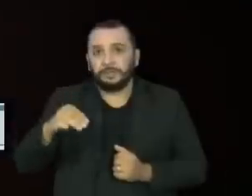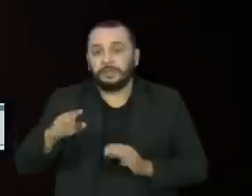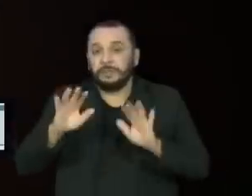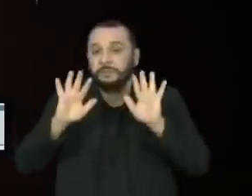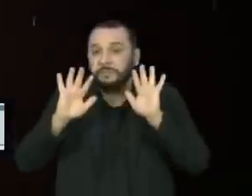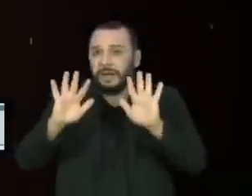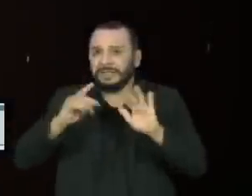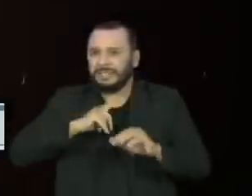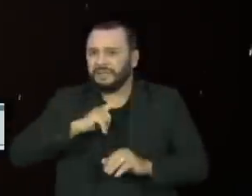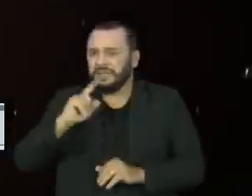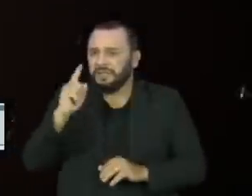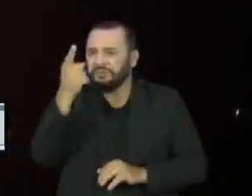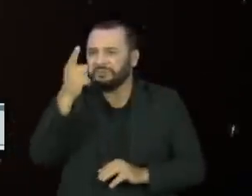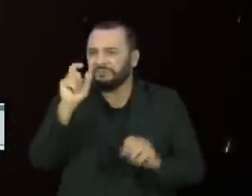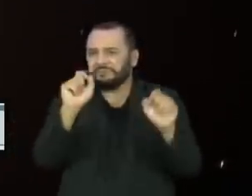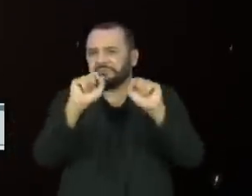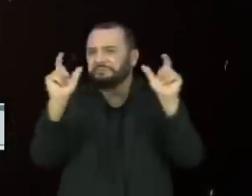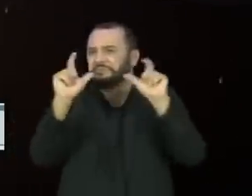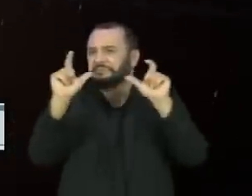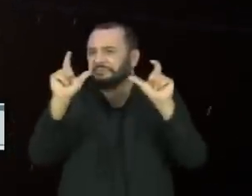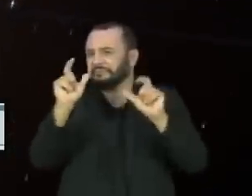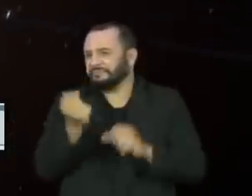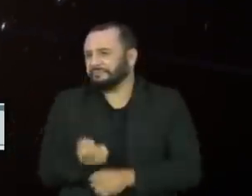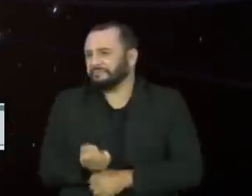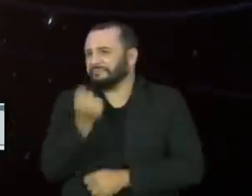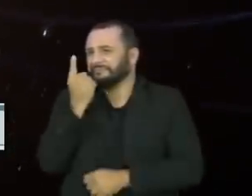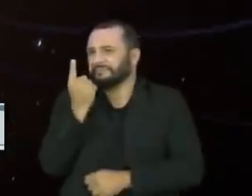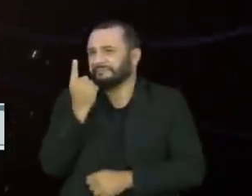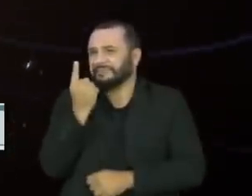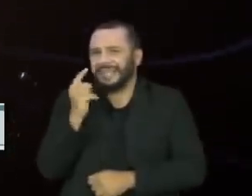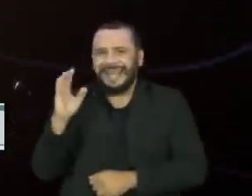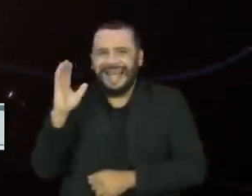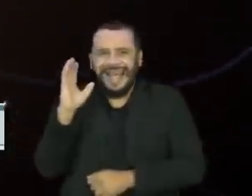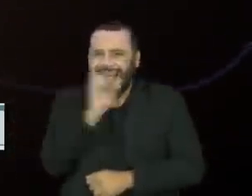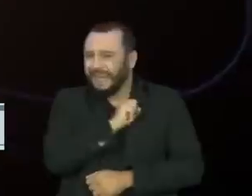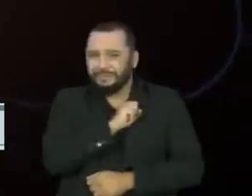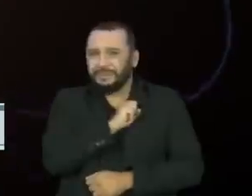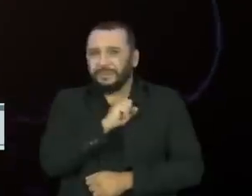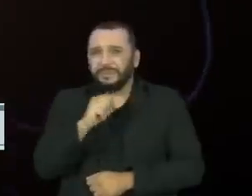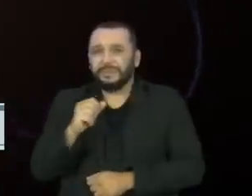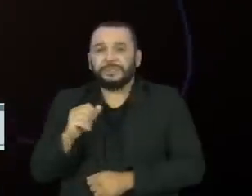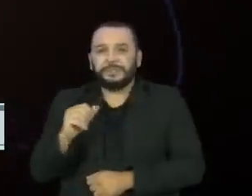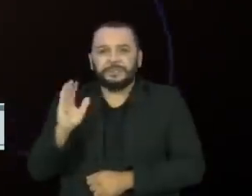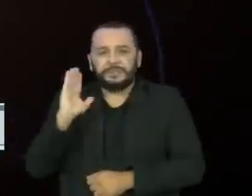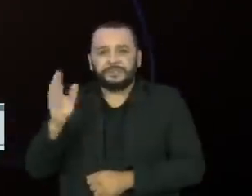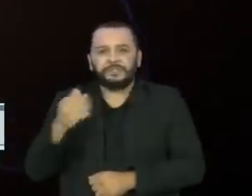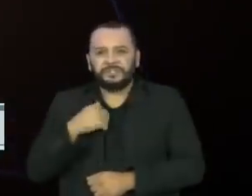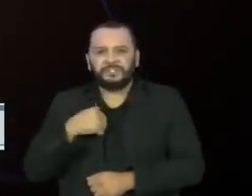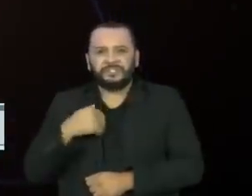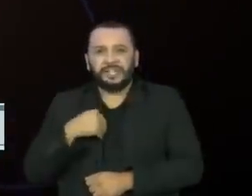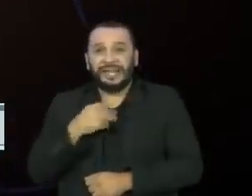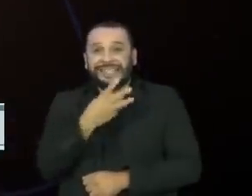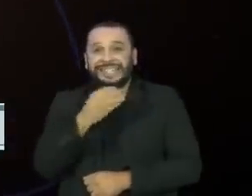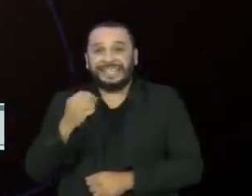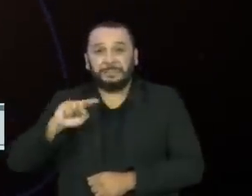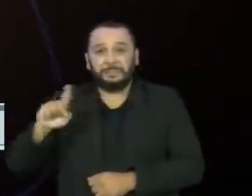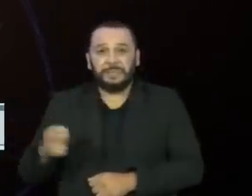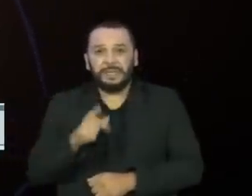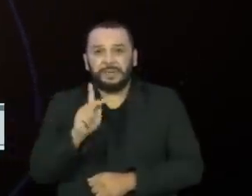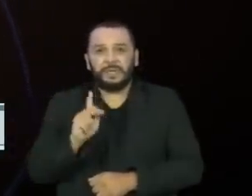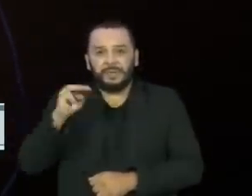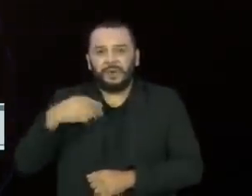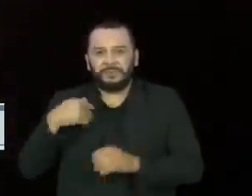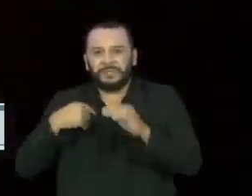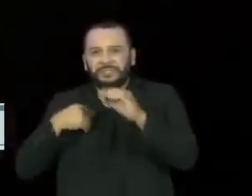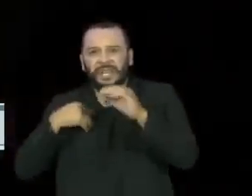luminoso que chamou a atenção de Warrick era muito mais rápido. Se deslocava a mais de 300 mil quilômetros